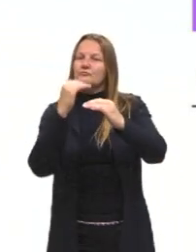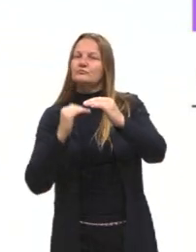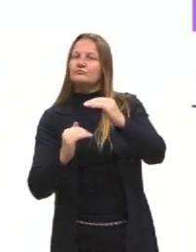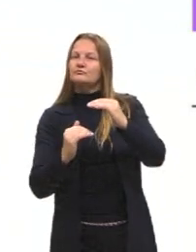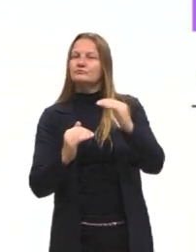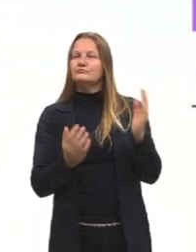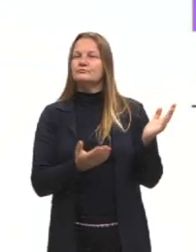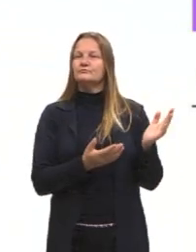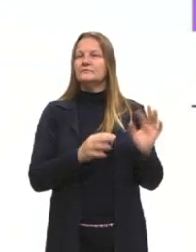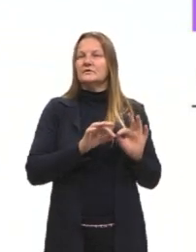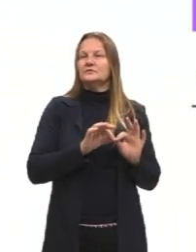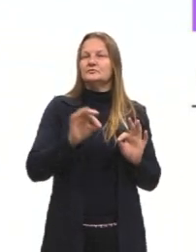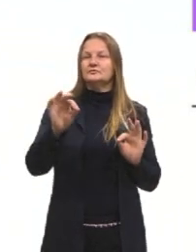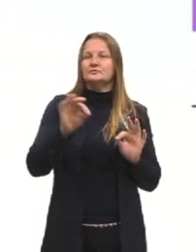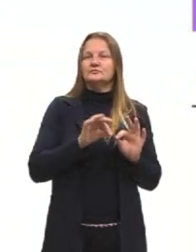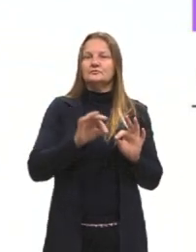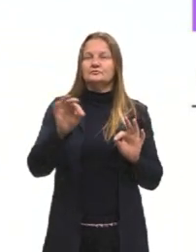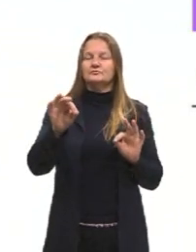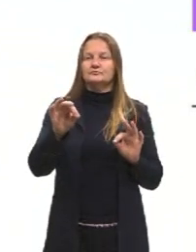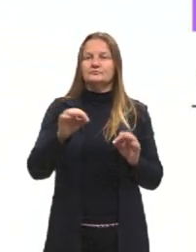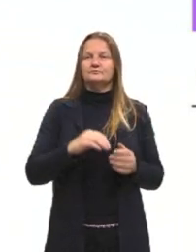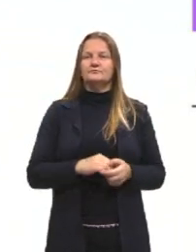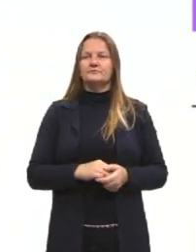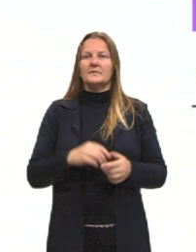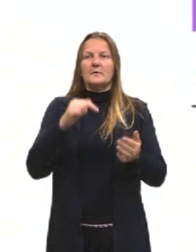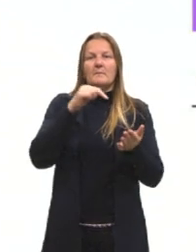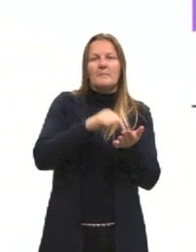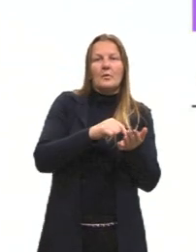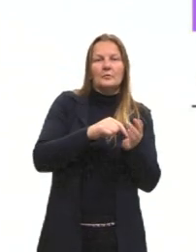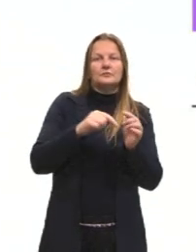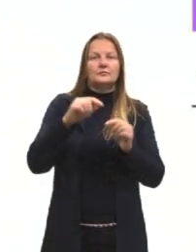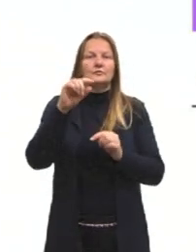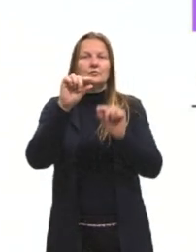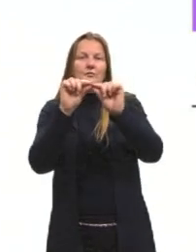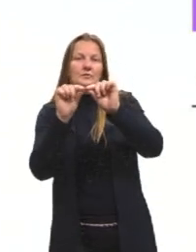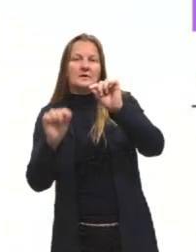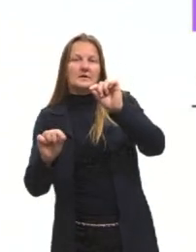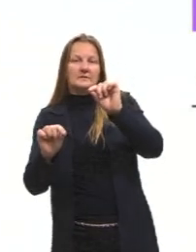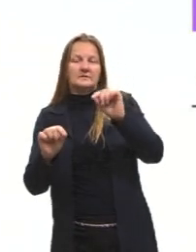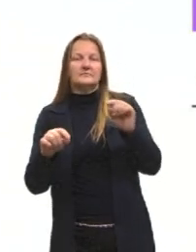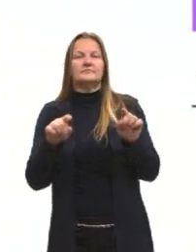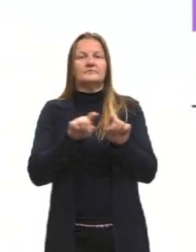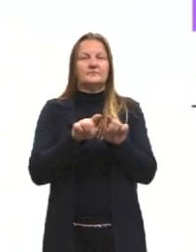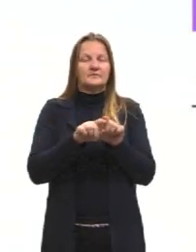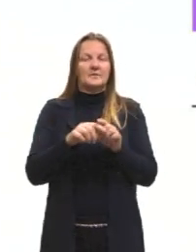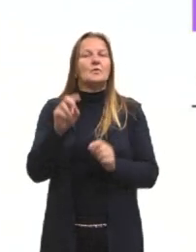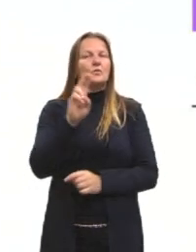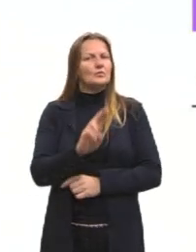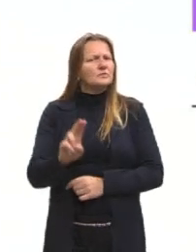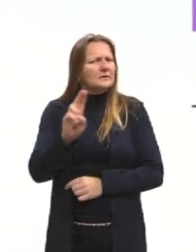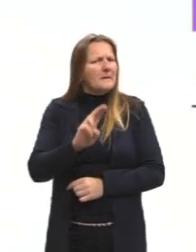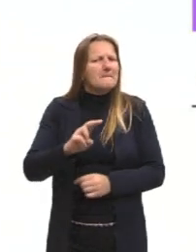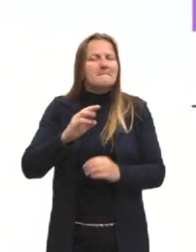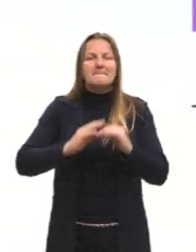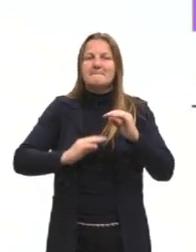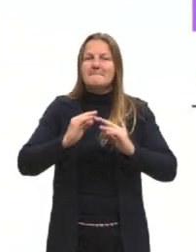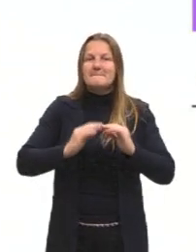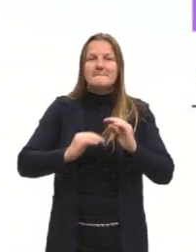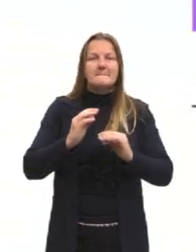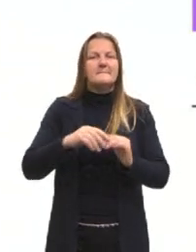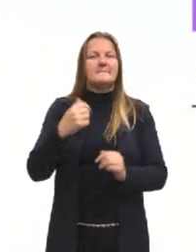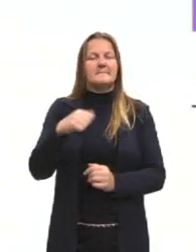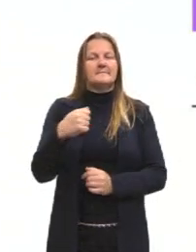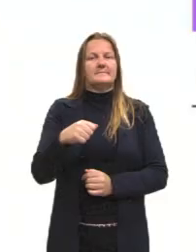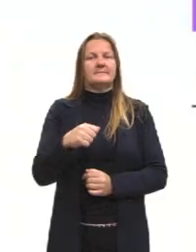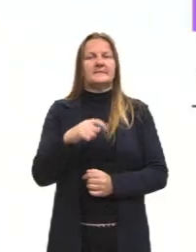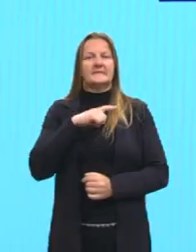também a distância entre ponto e reta, que também é muito utilizado, né? Nós vimos